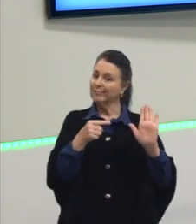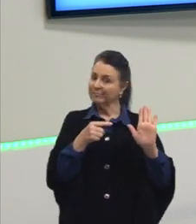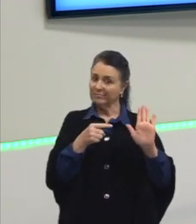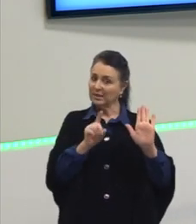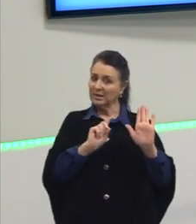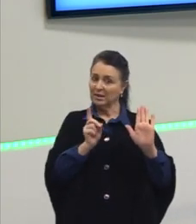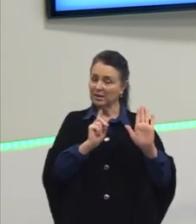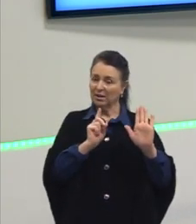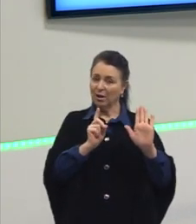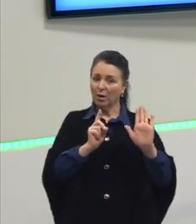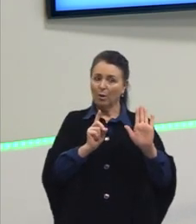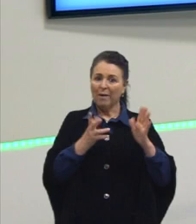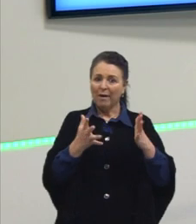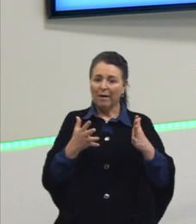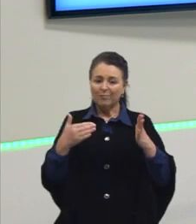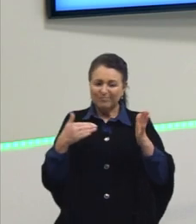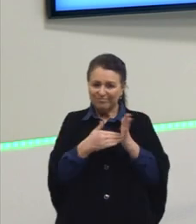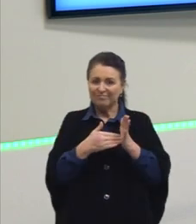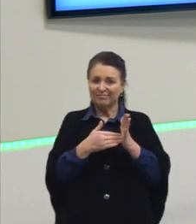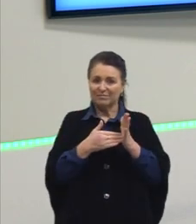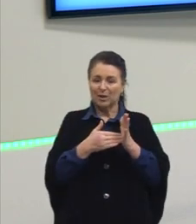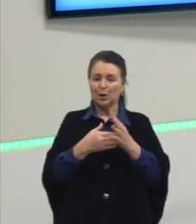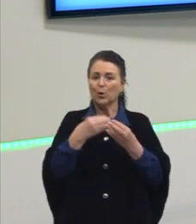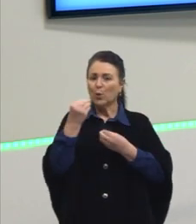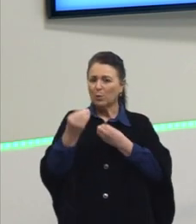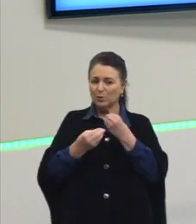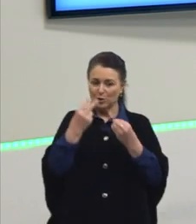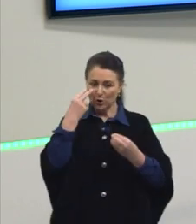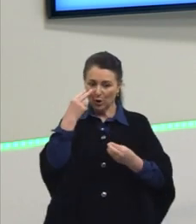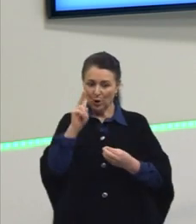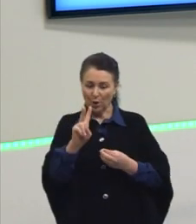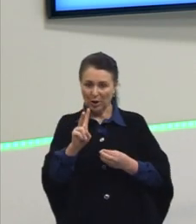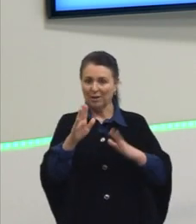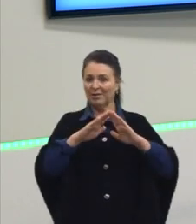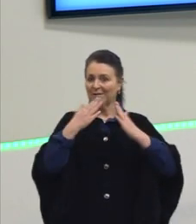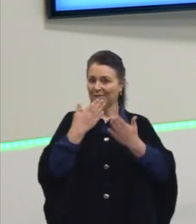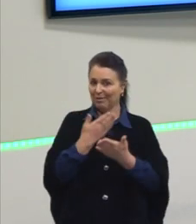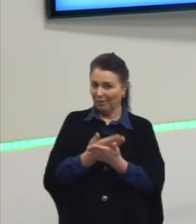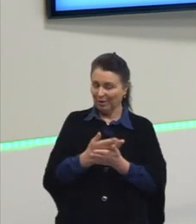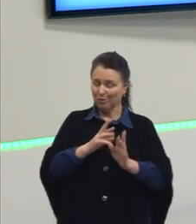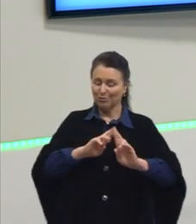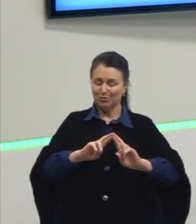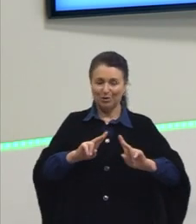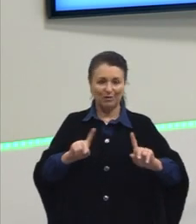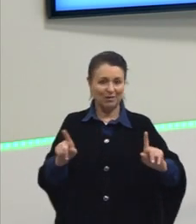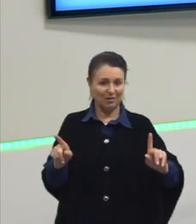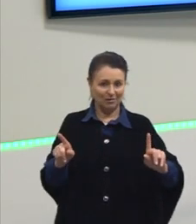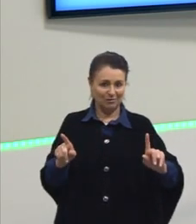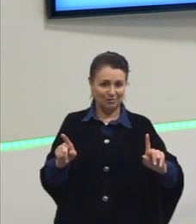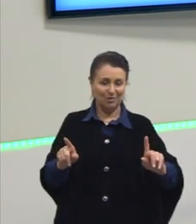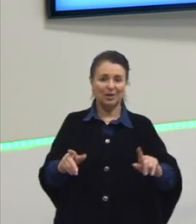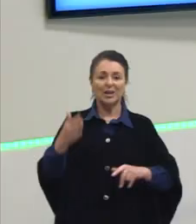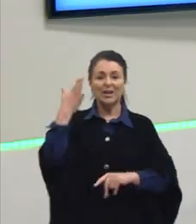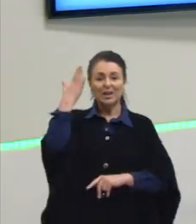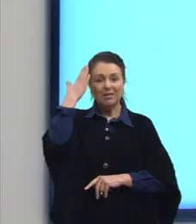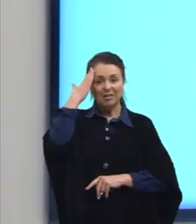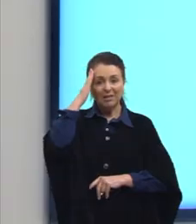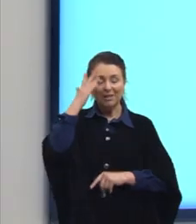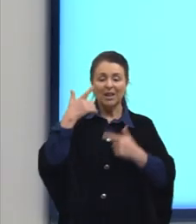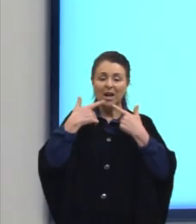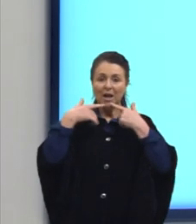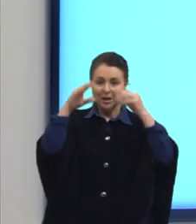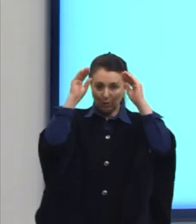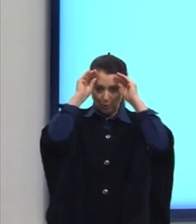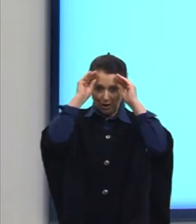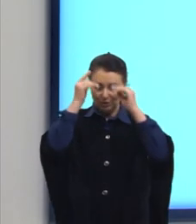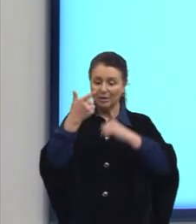assim estanque como às vezes a gente olha lá na escola. Então, entender essa linguagem como uma maneira não